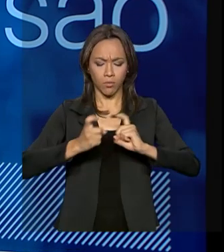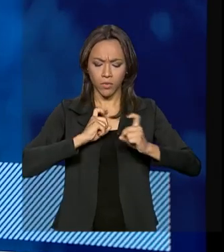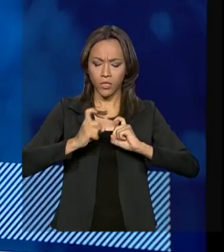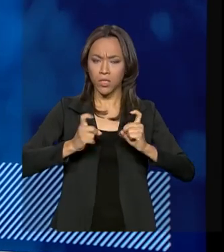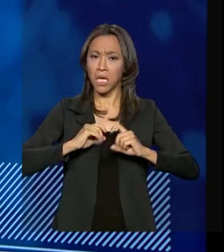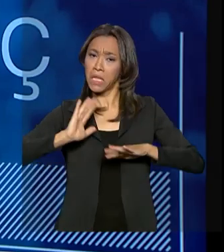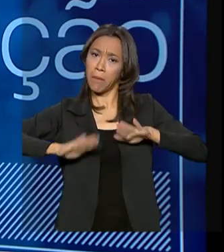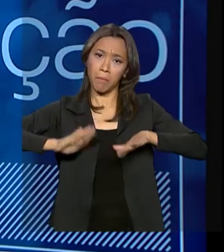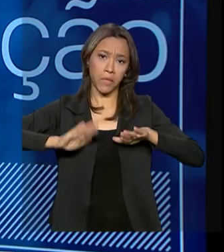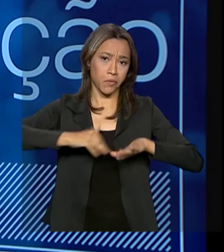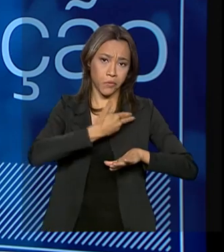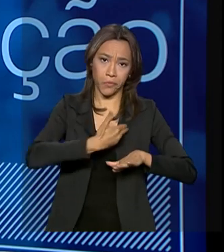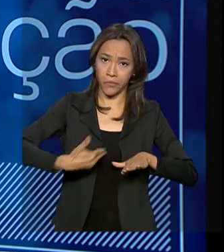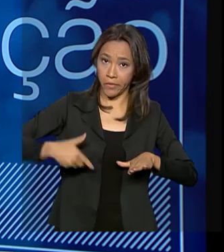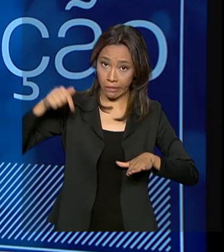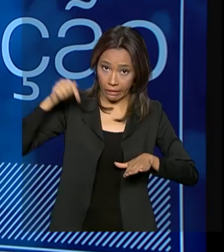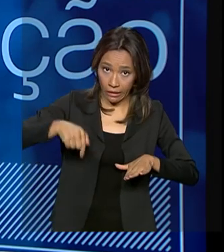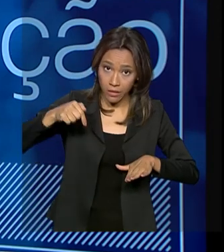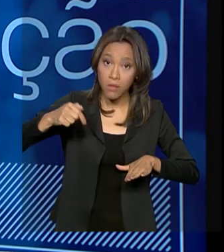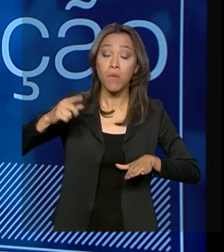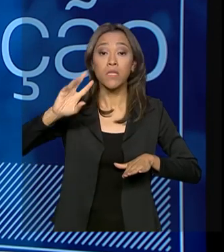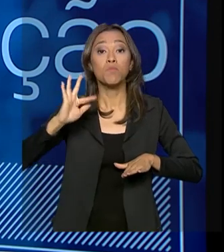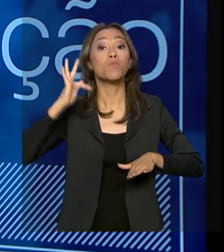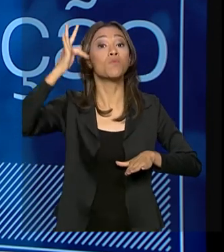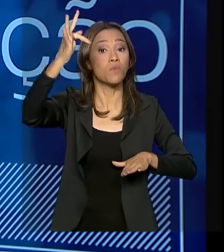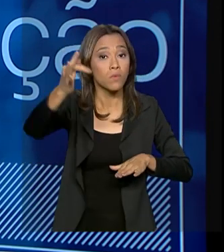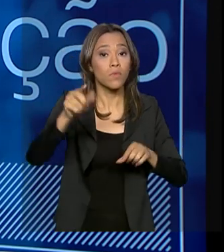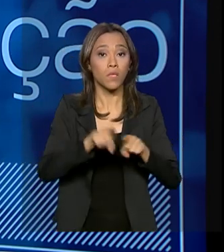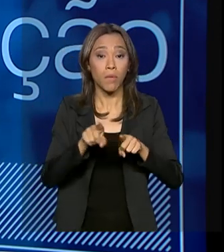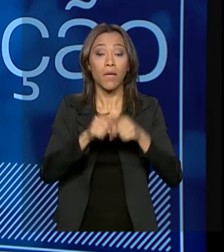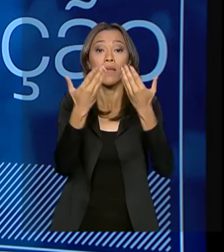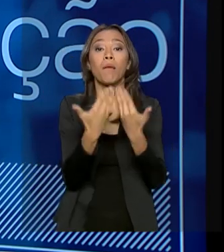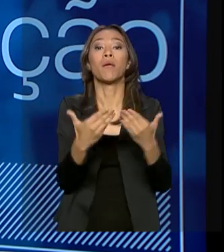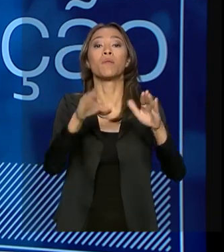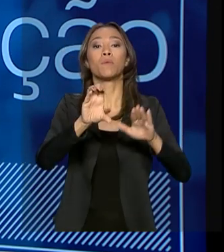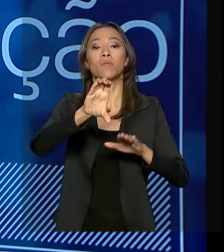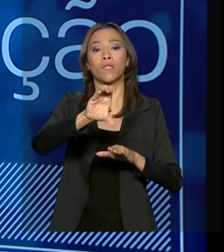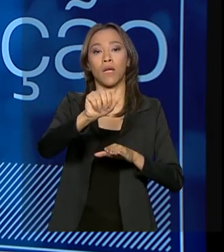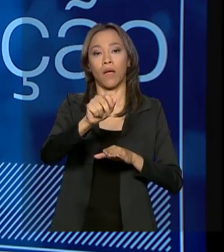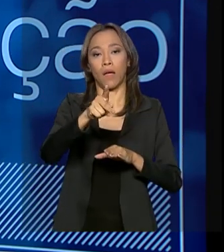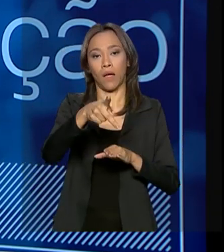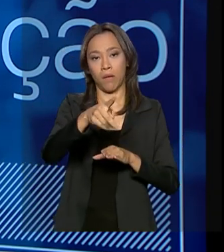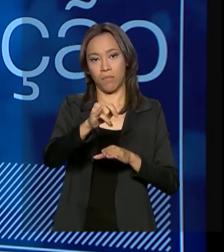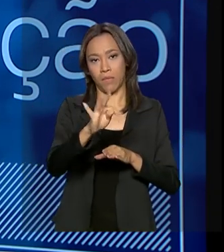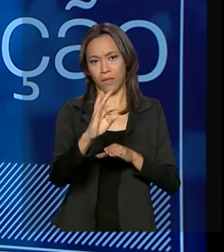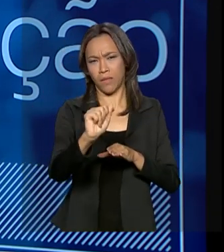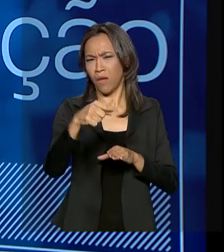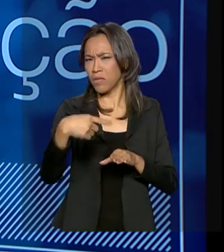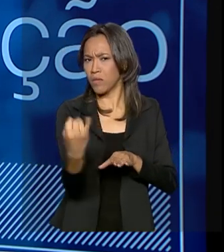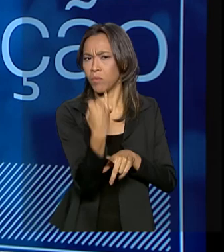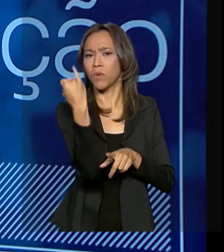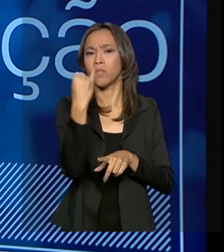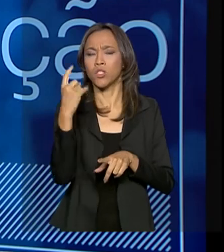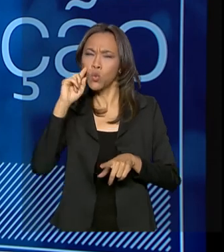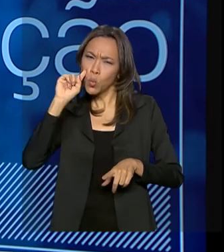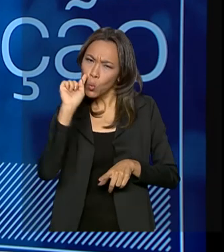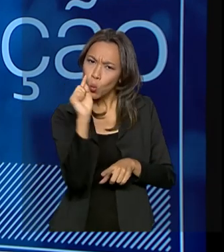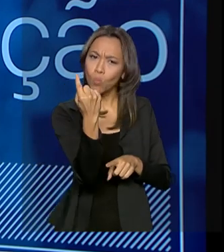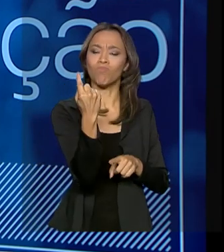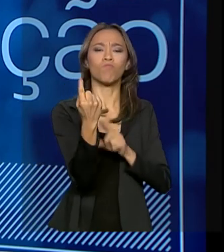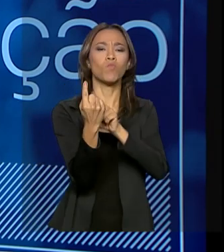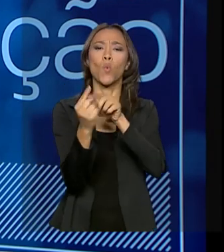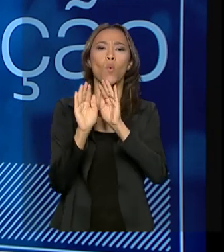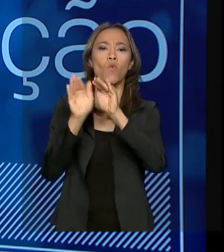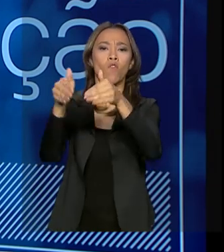governo, mas para os próximos, e as aberturas de capital são muito importantes. Então, um ponto muito importante nosso é realizar